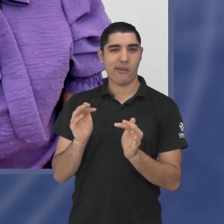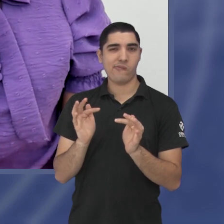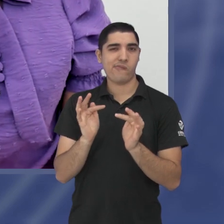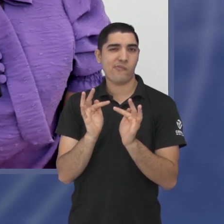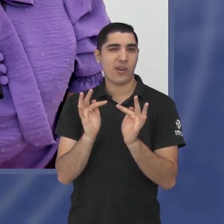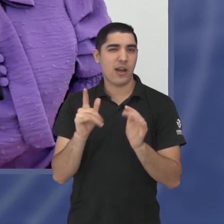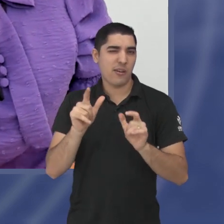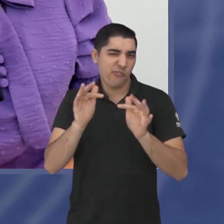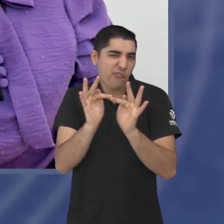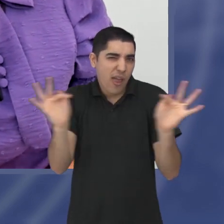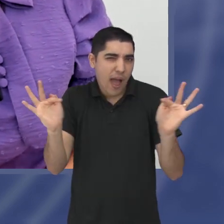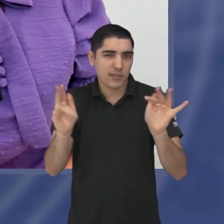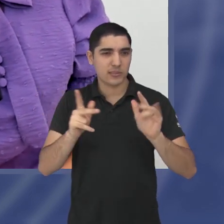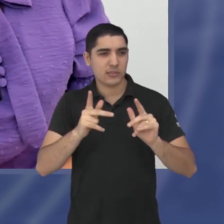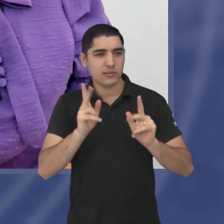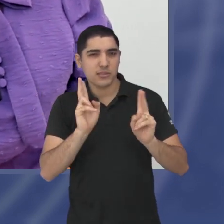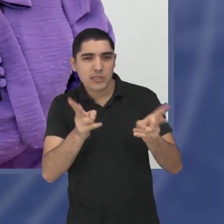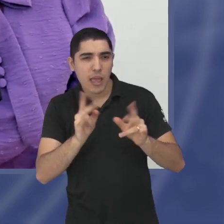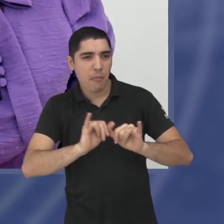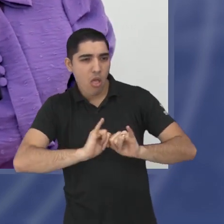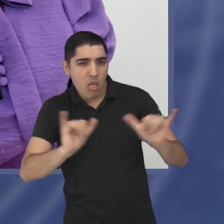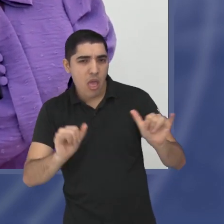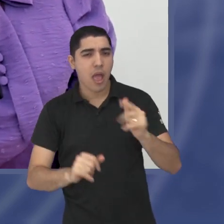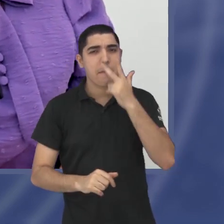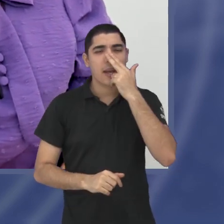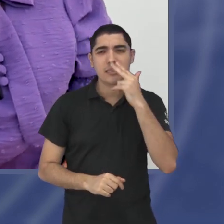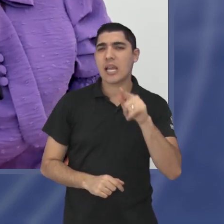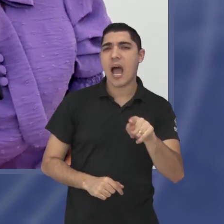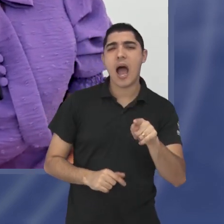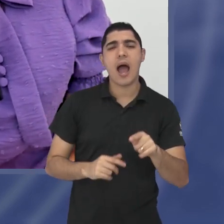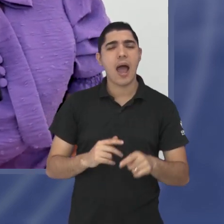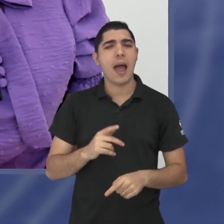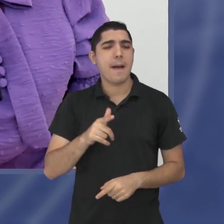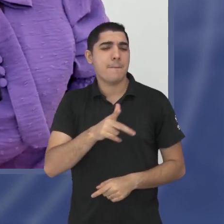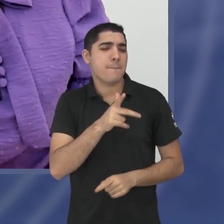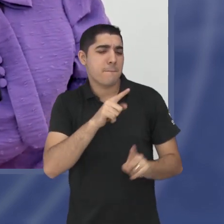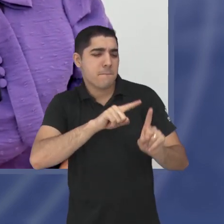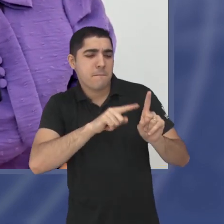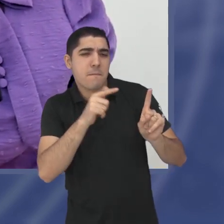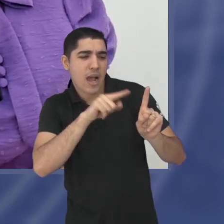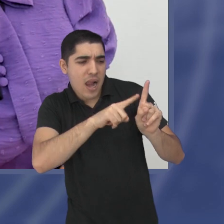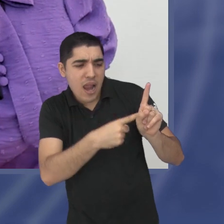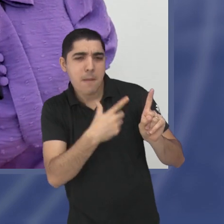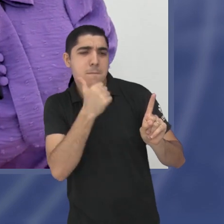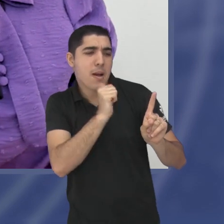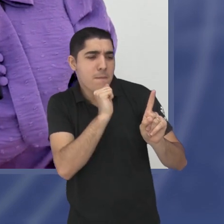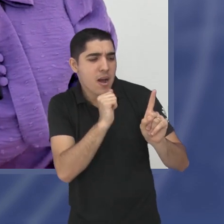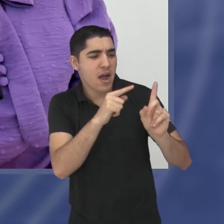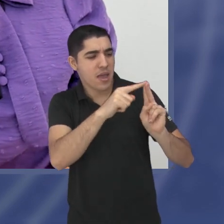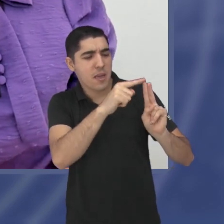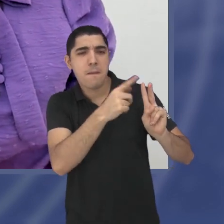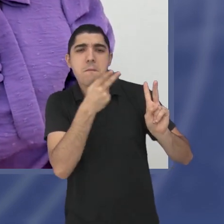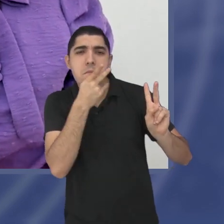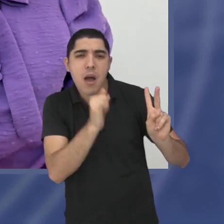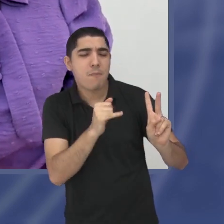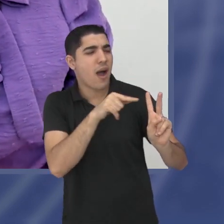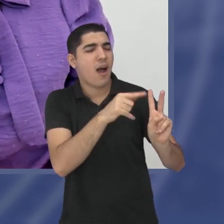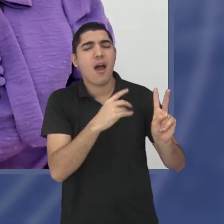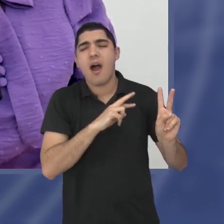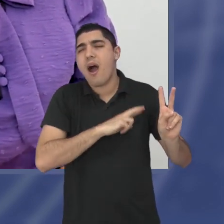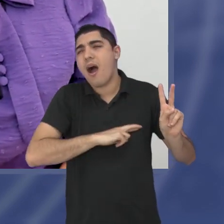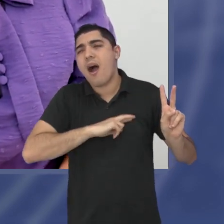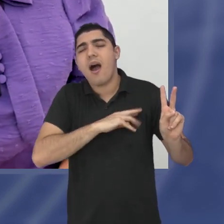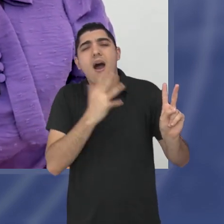por uma onda, por um lado da romantização da maternidade e da paternidade, né, porque ninguém nasce com esse dom, né,